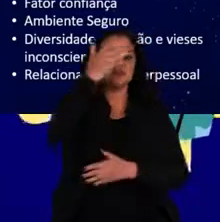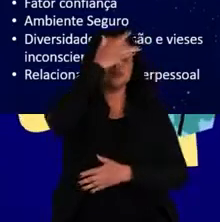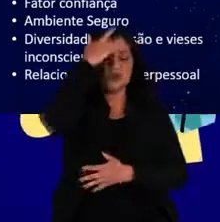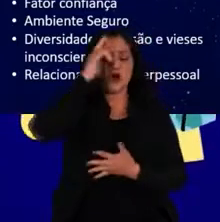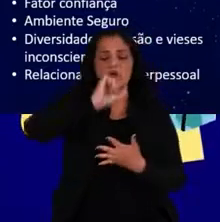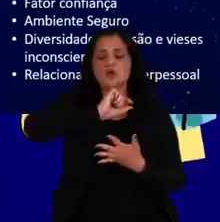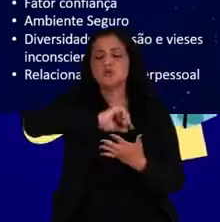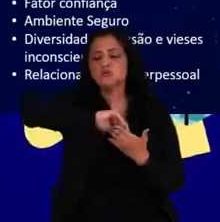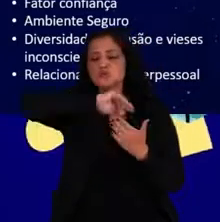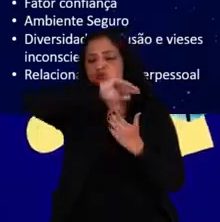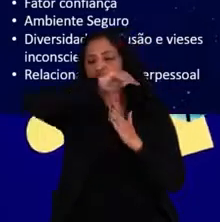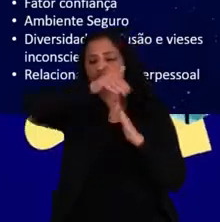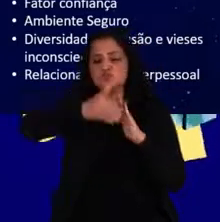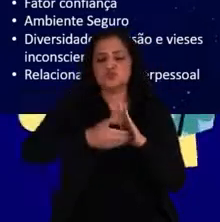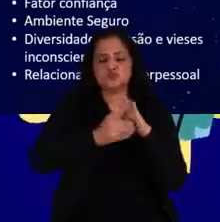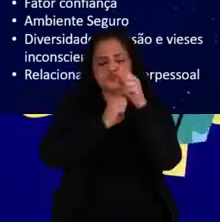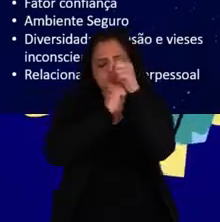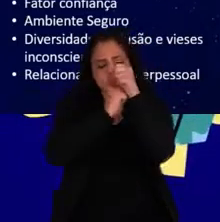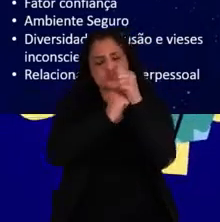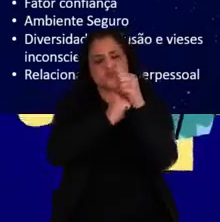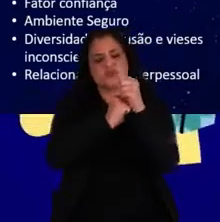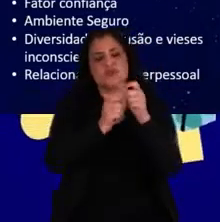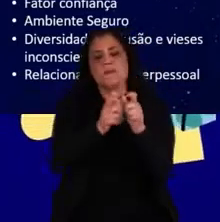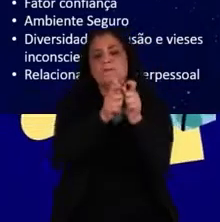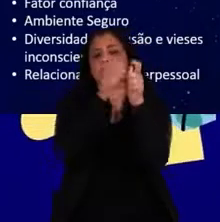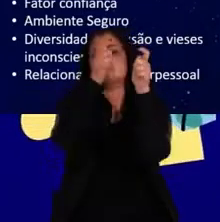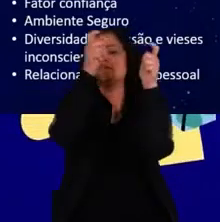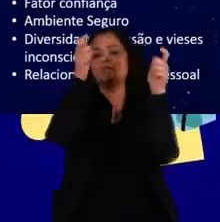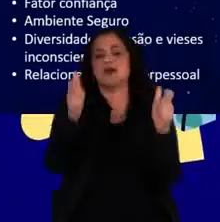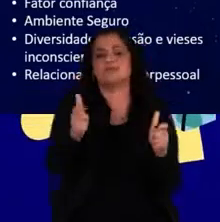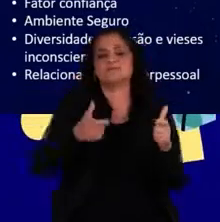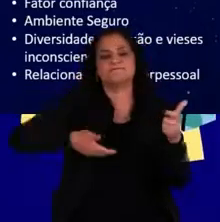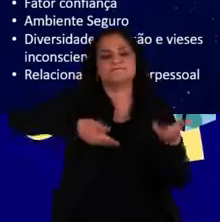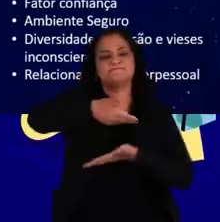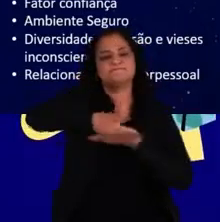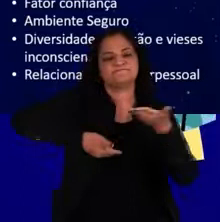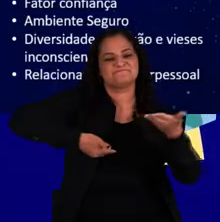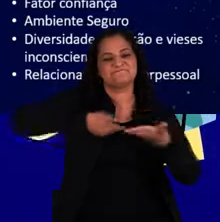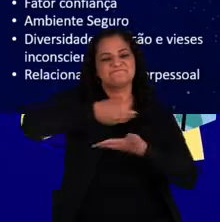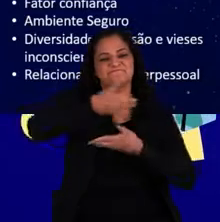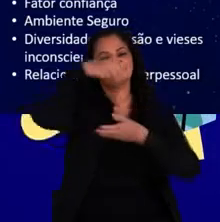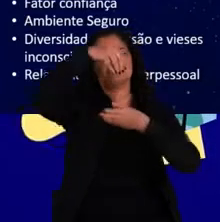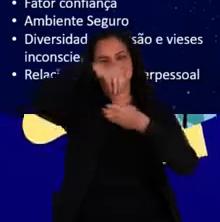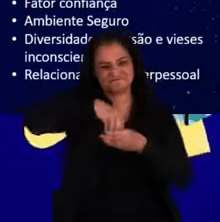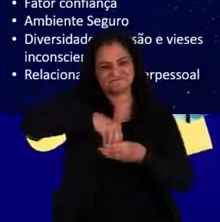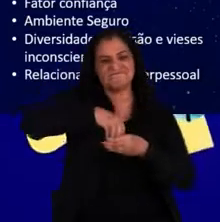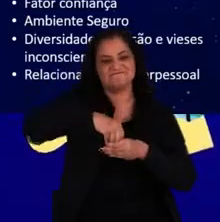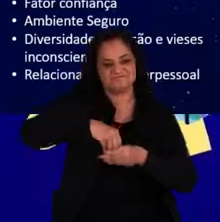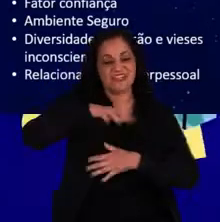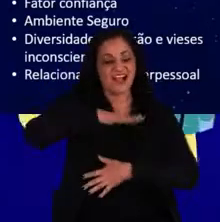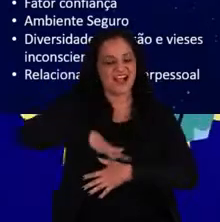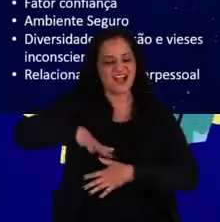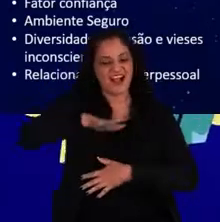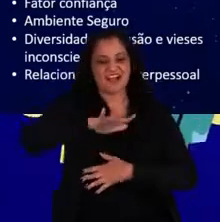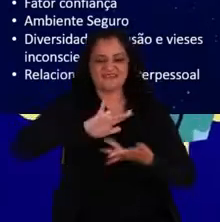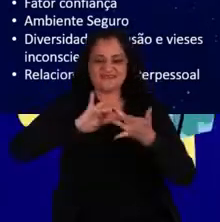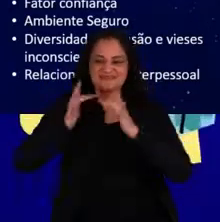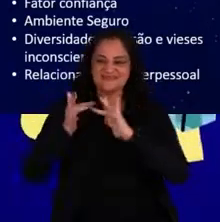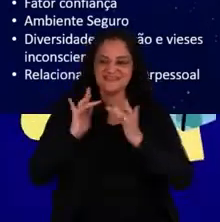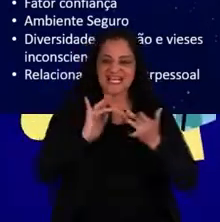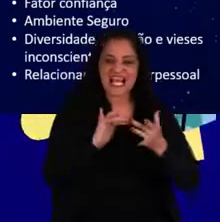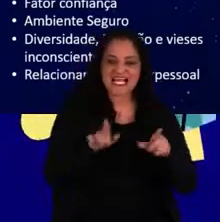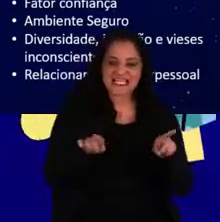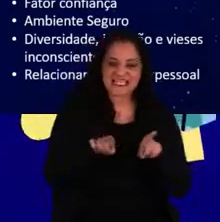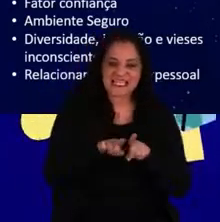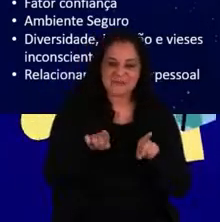e tudo isso também um suporte aí de uma maior cooperação dentro de áreas, entre áreas e